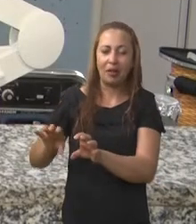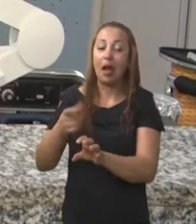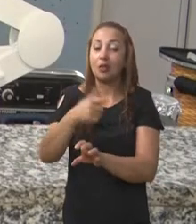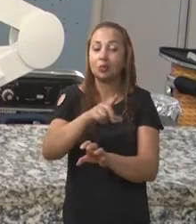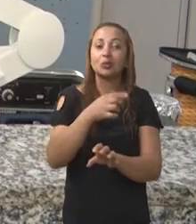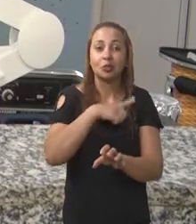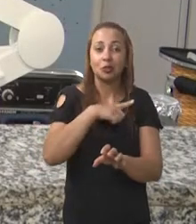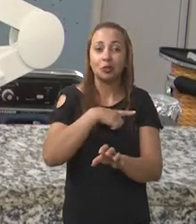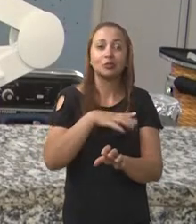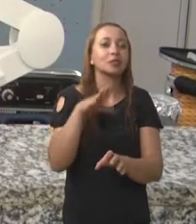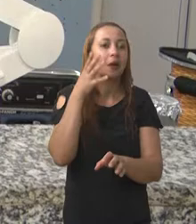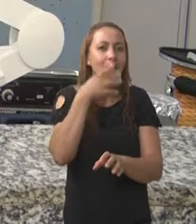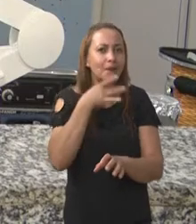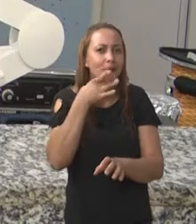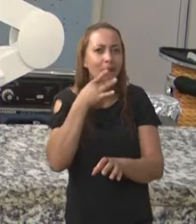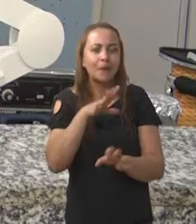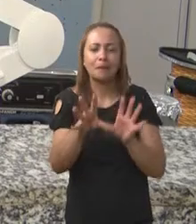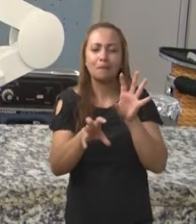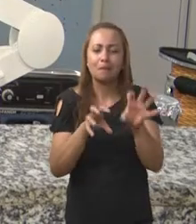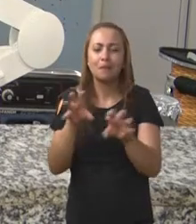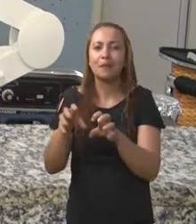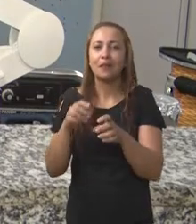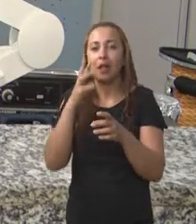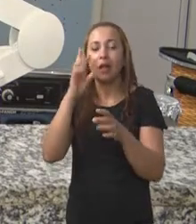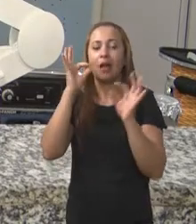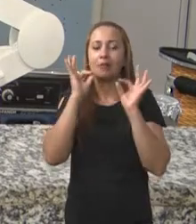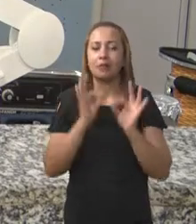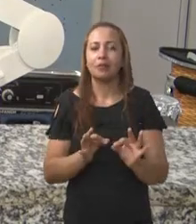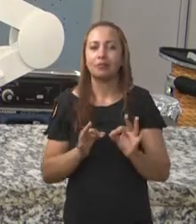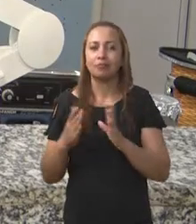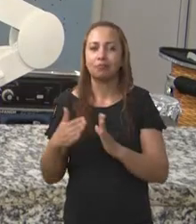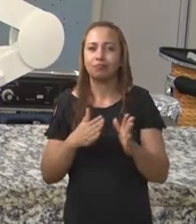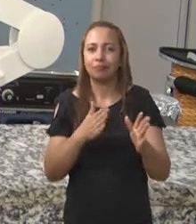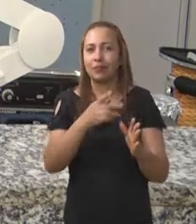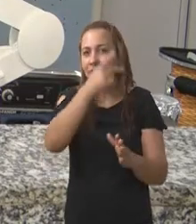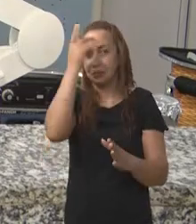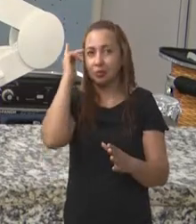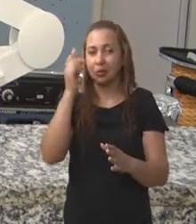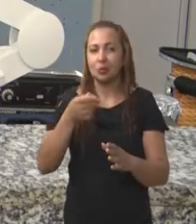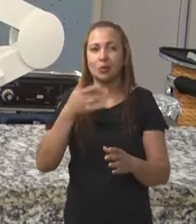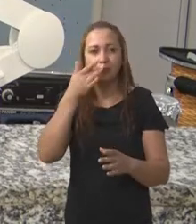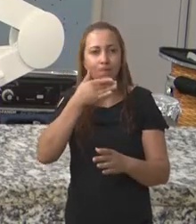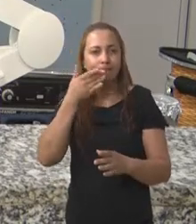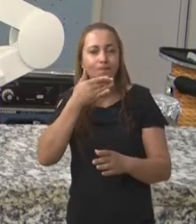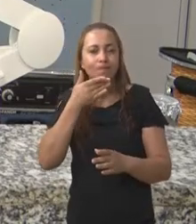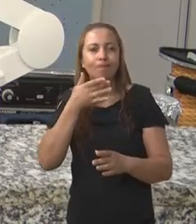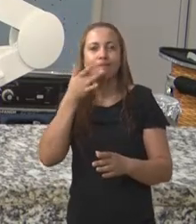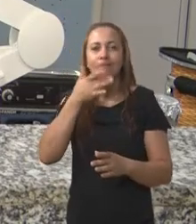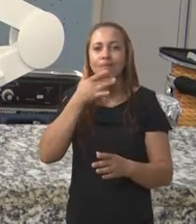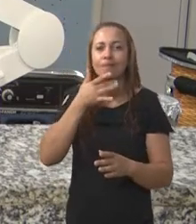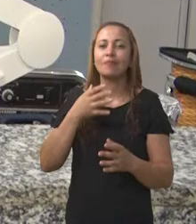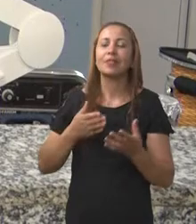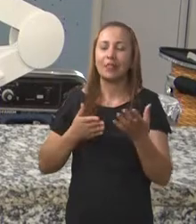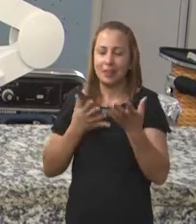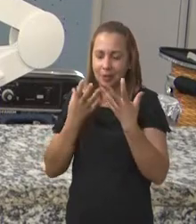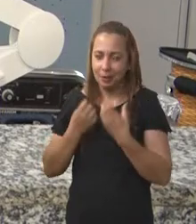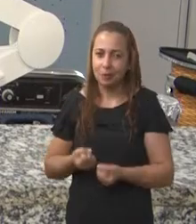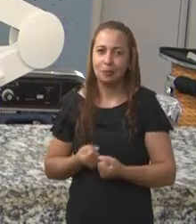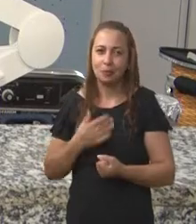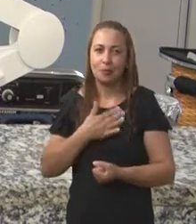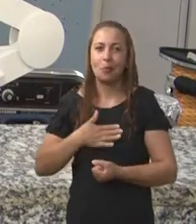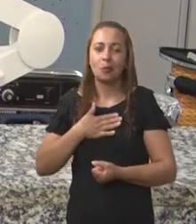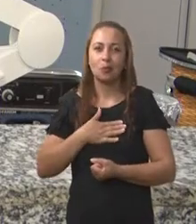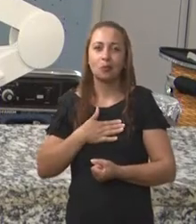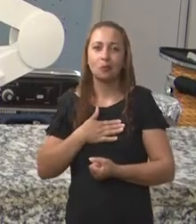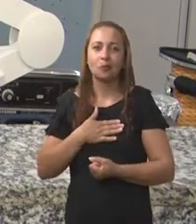fez crer que a gente estava no caminho certo. As pessoas não só provaram, mas, principalmente, aprovaram